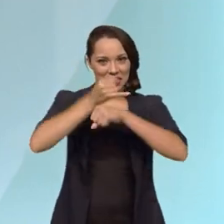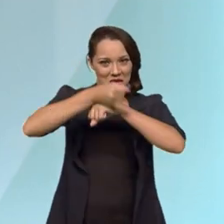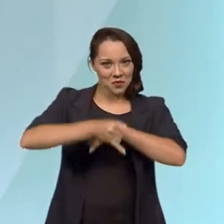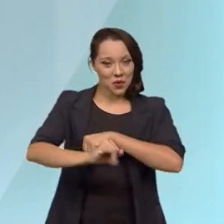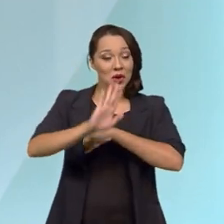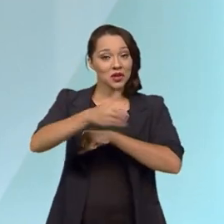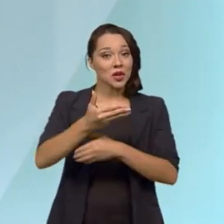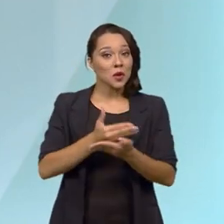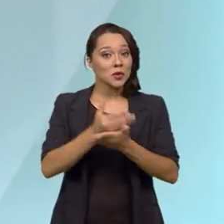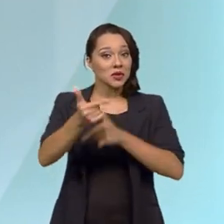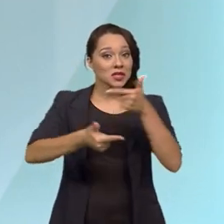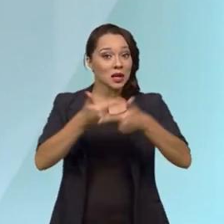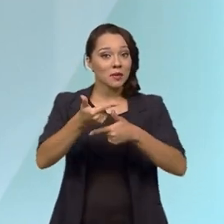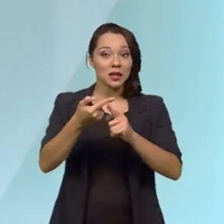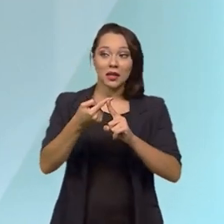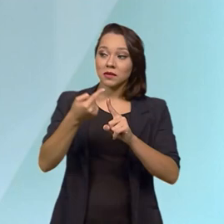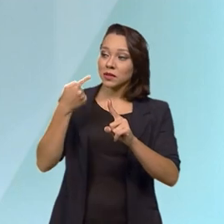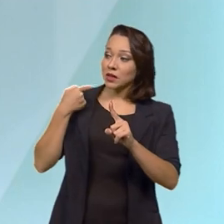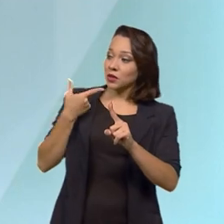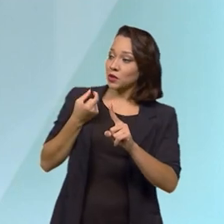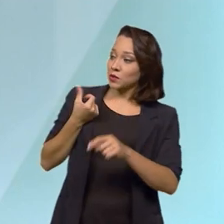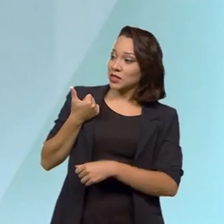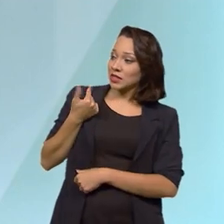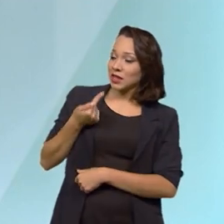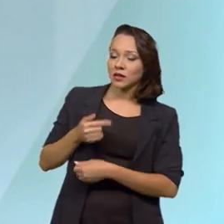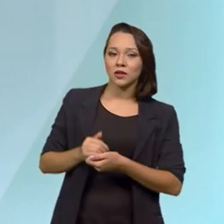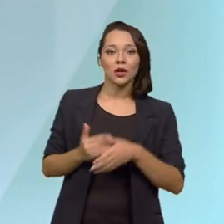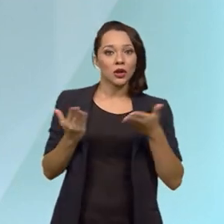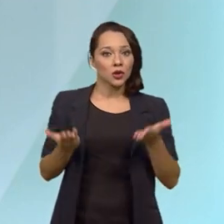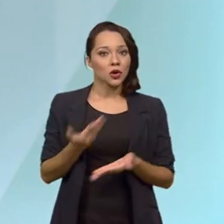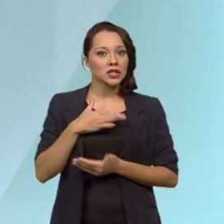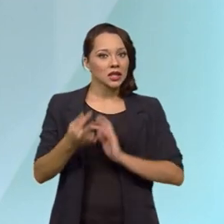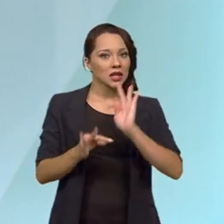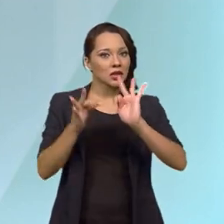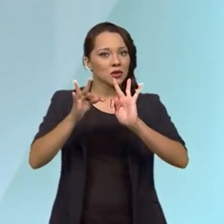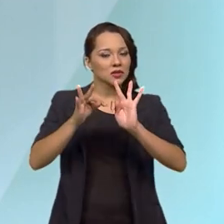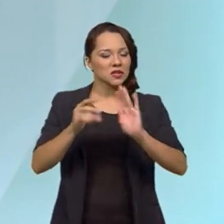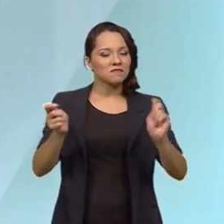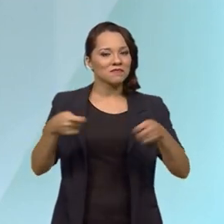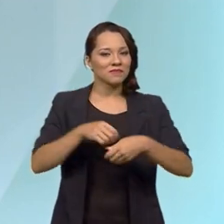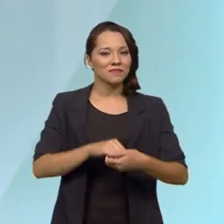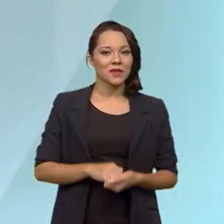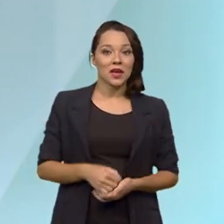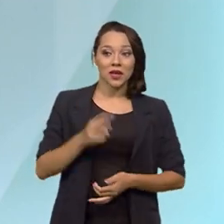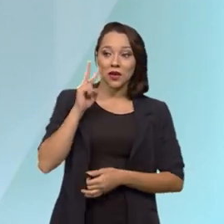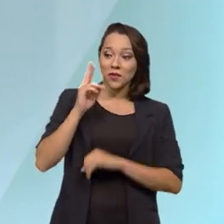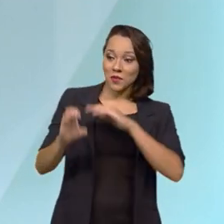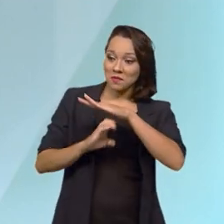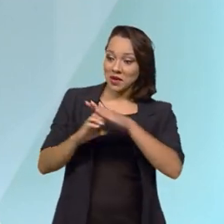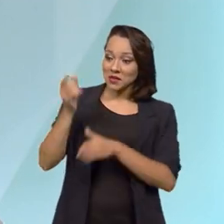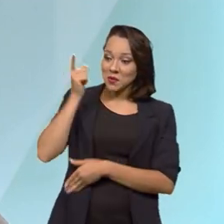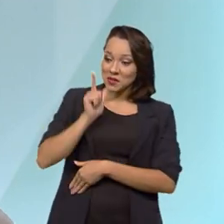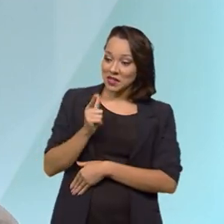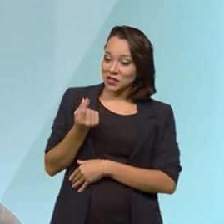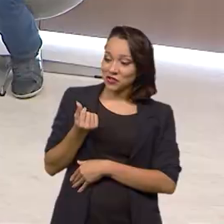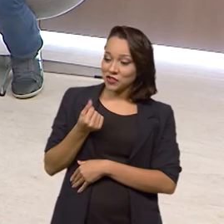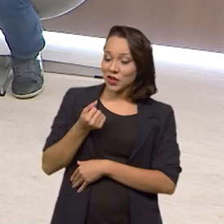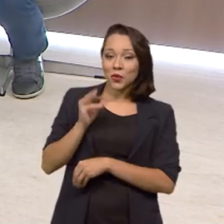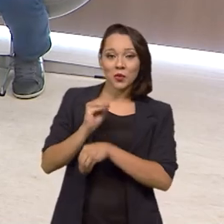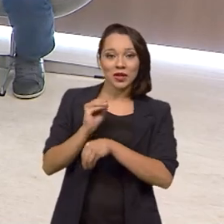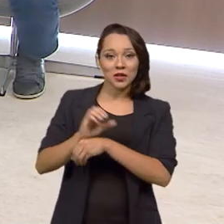começou esse trabalho desde 2017 e hoje já tem tecnologias viáveis. Onde eu vi um produtor ganhando dinheiro cuidando de resíduos.